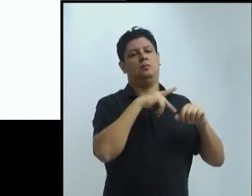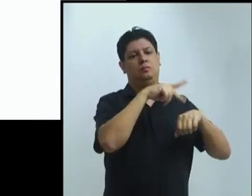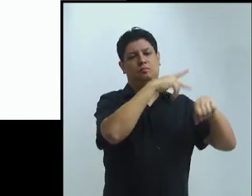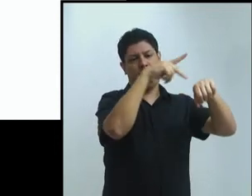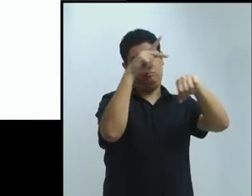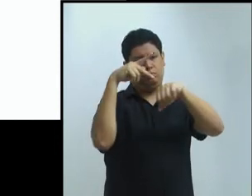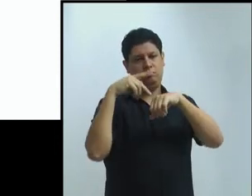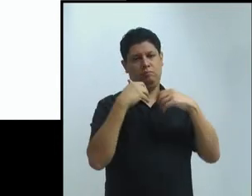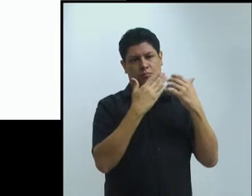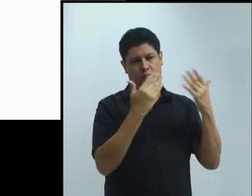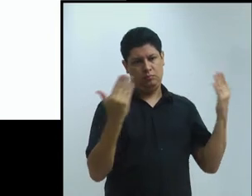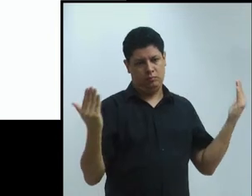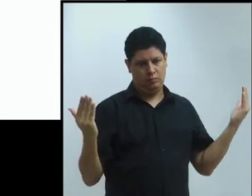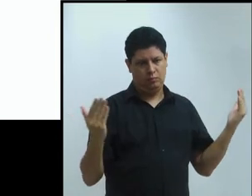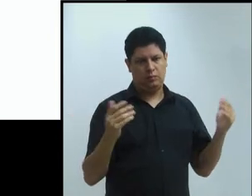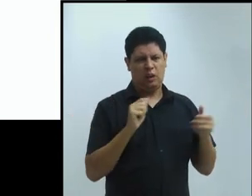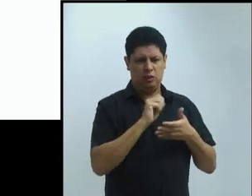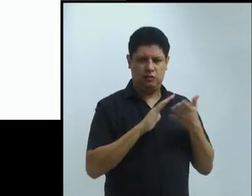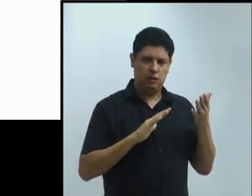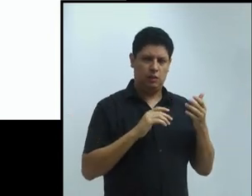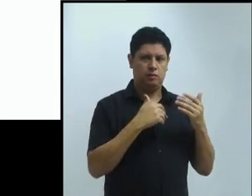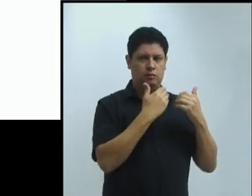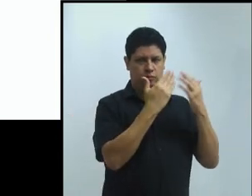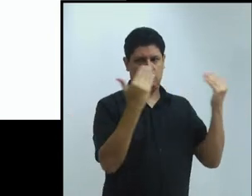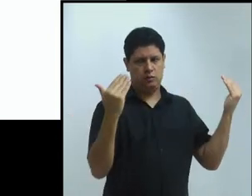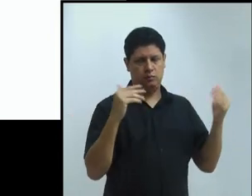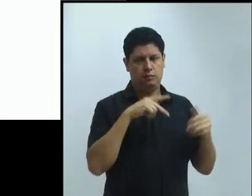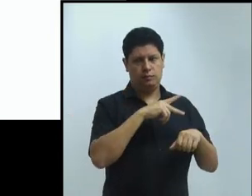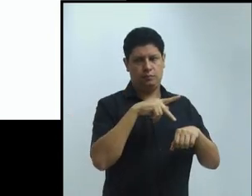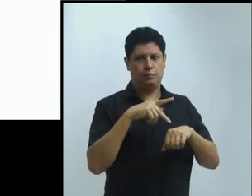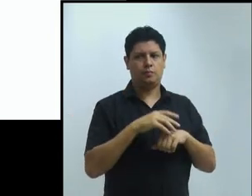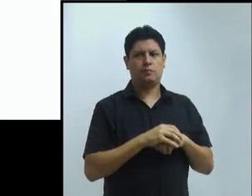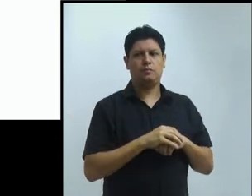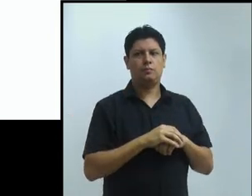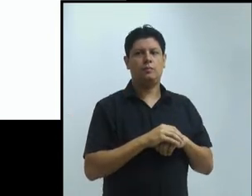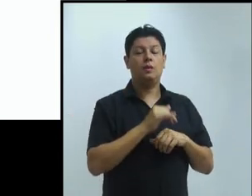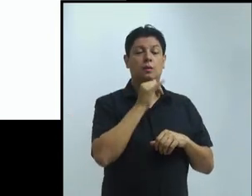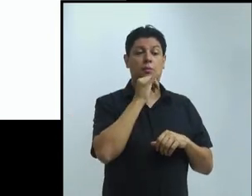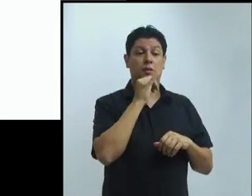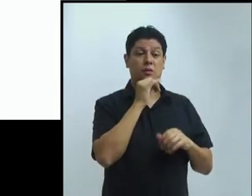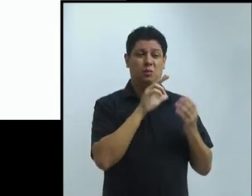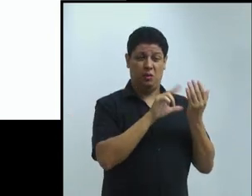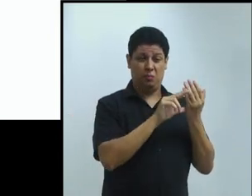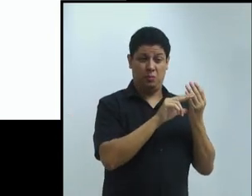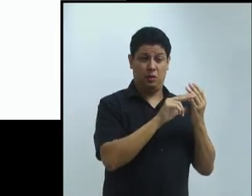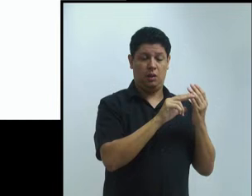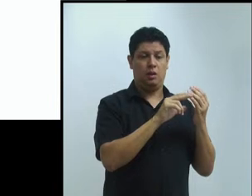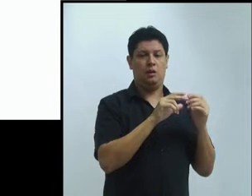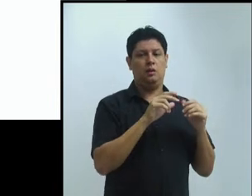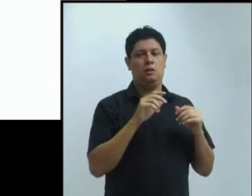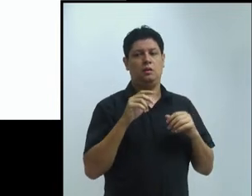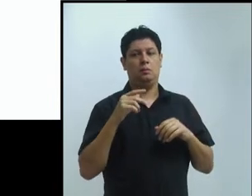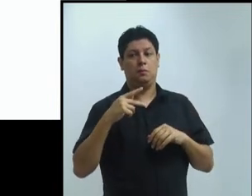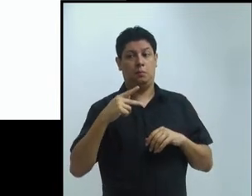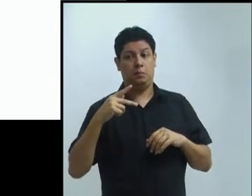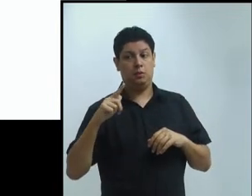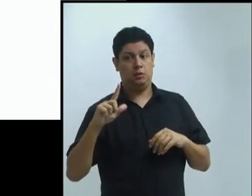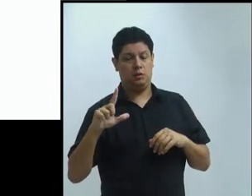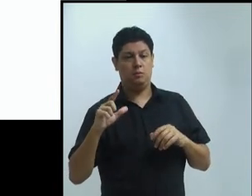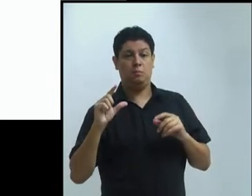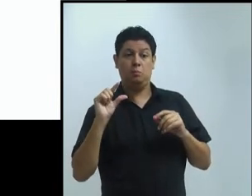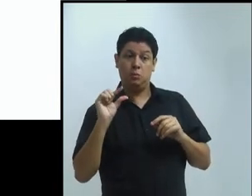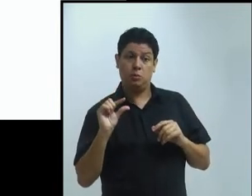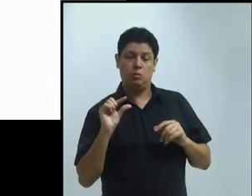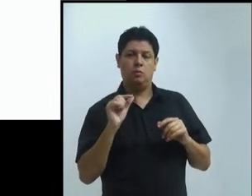que 92% dos discentes da pós-graduação nunca participaram de um programa,